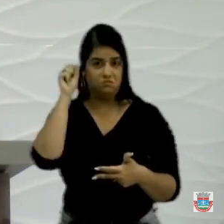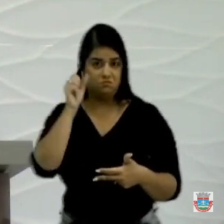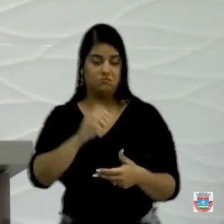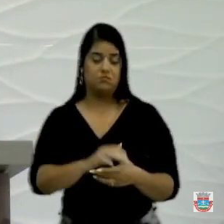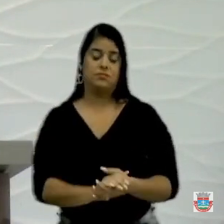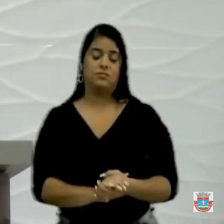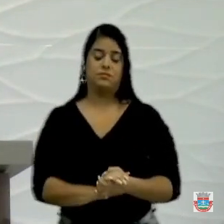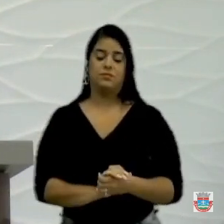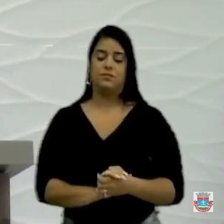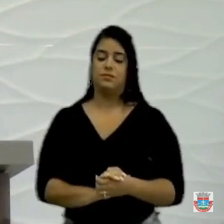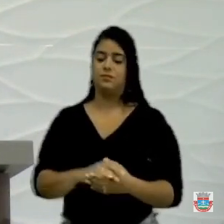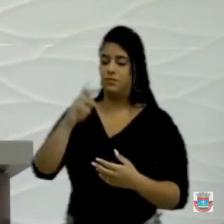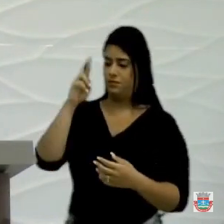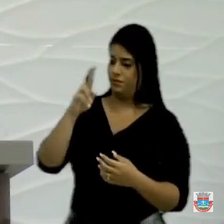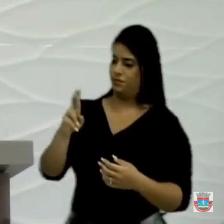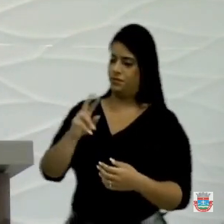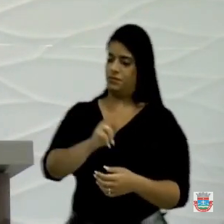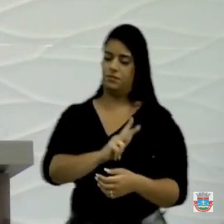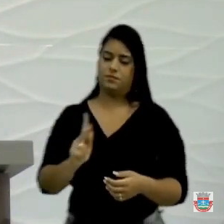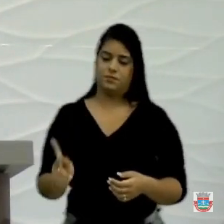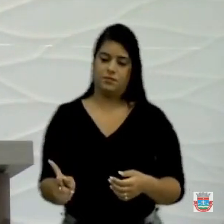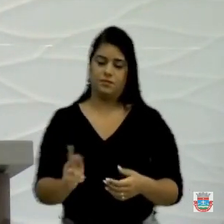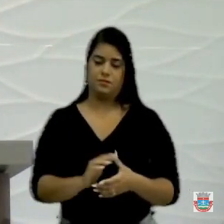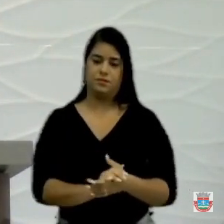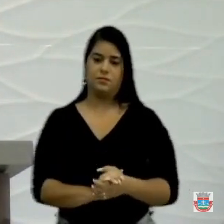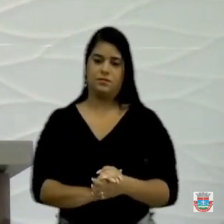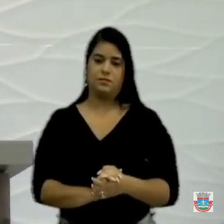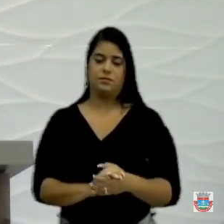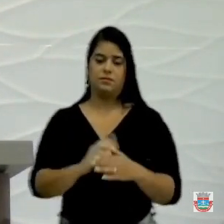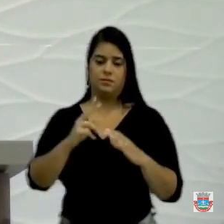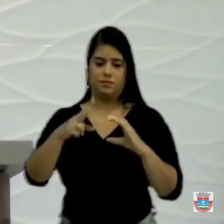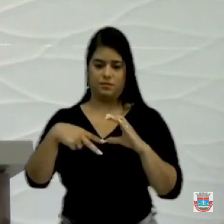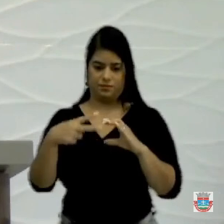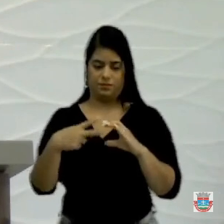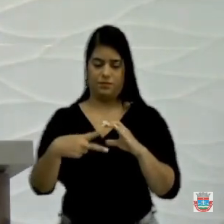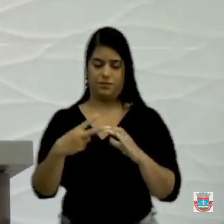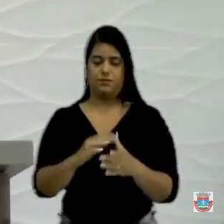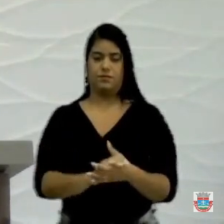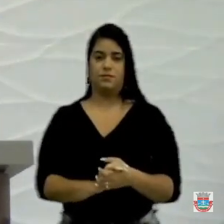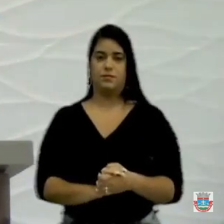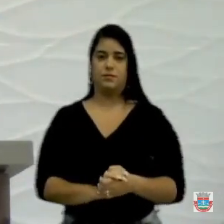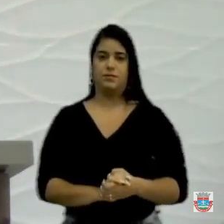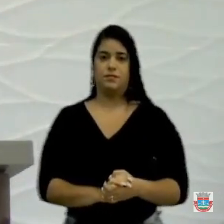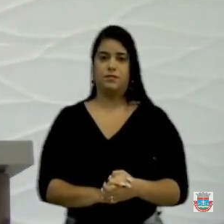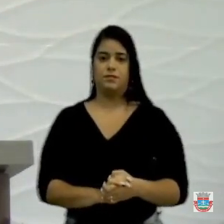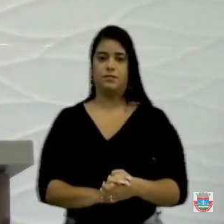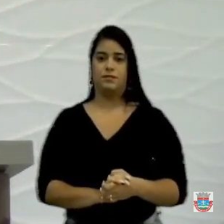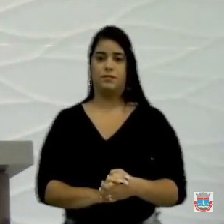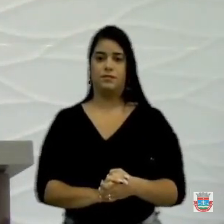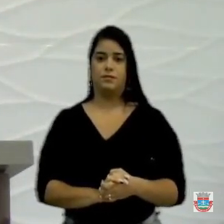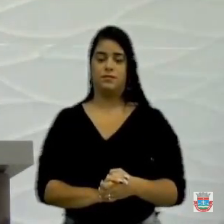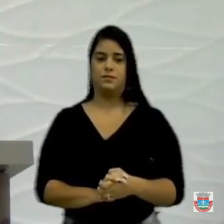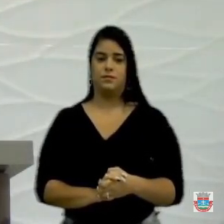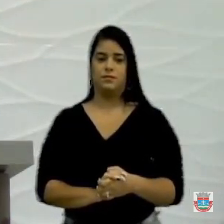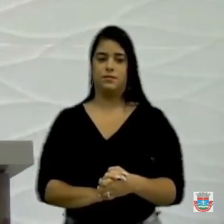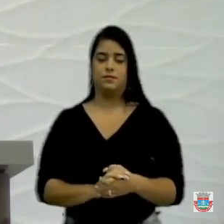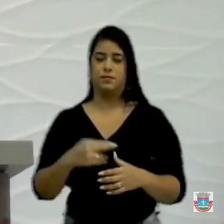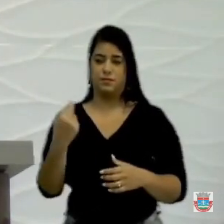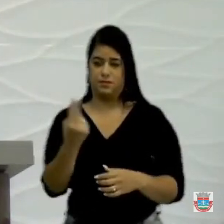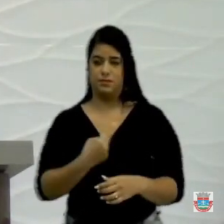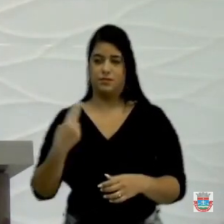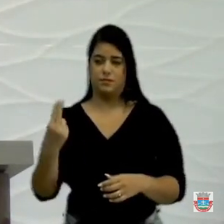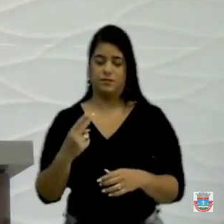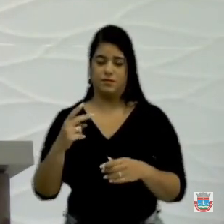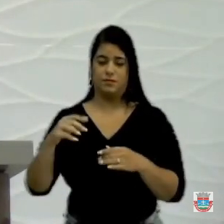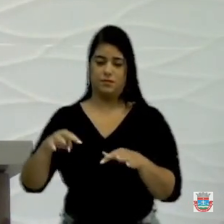Senhor presidente, essa casa, essa casa, a gente anda aí na rua e as pessoas